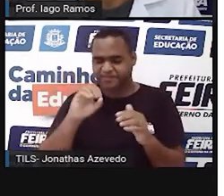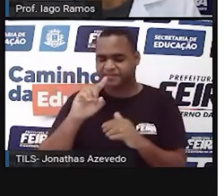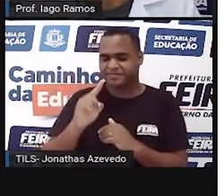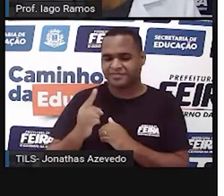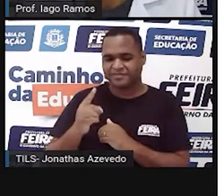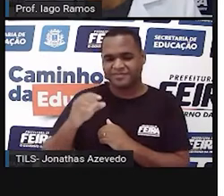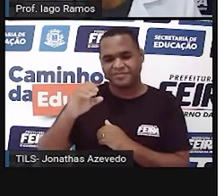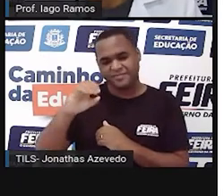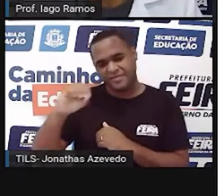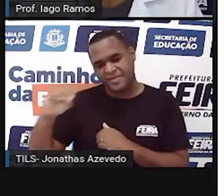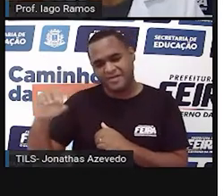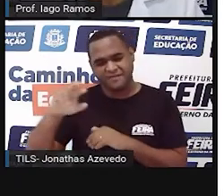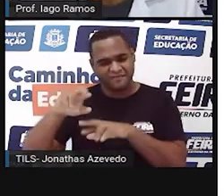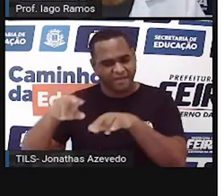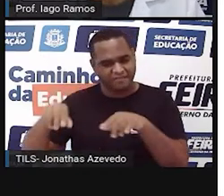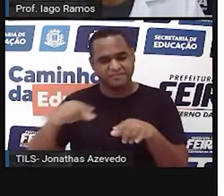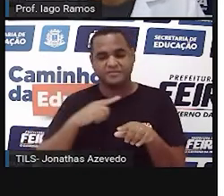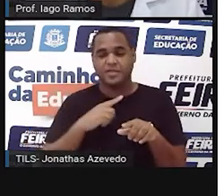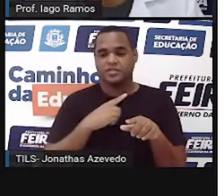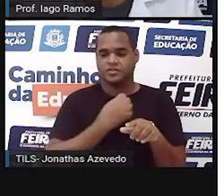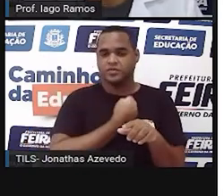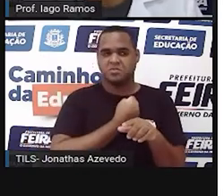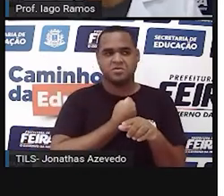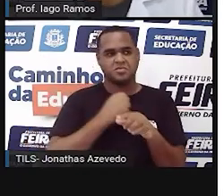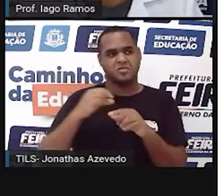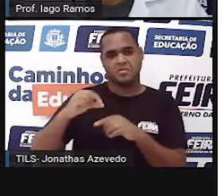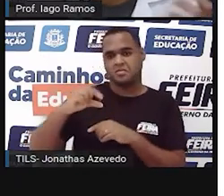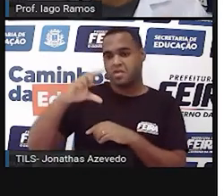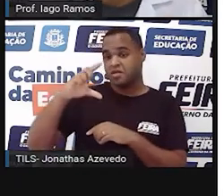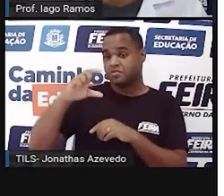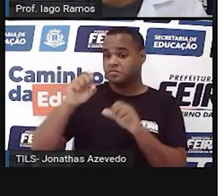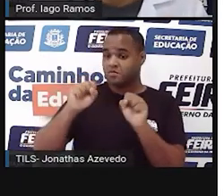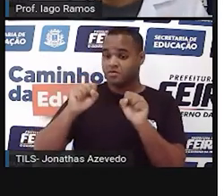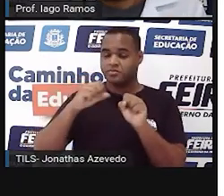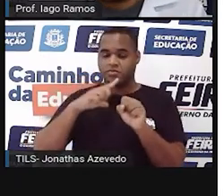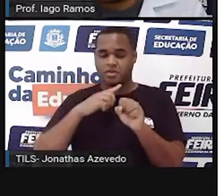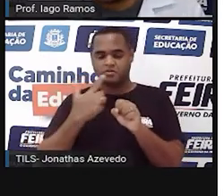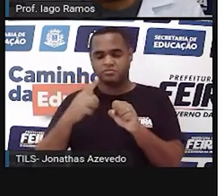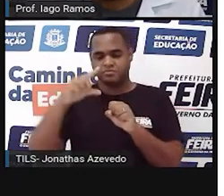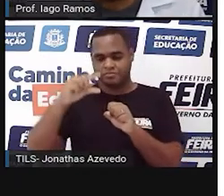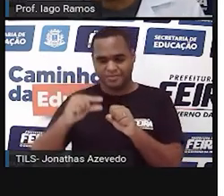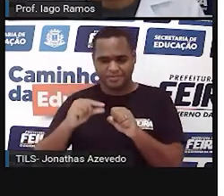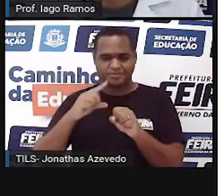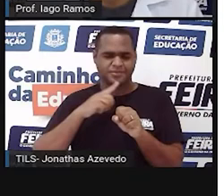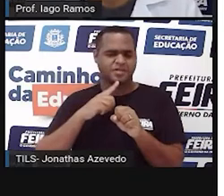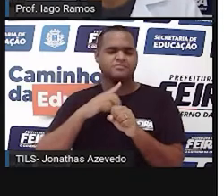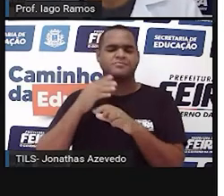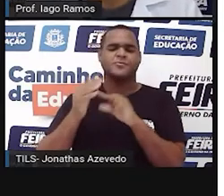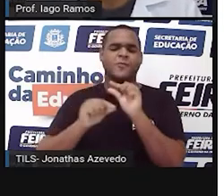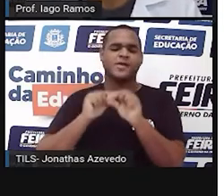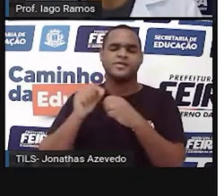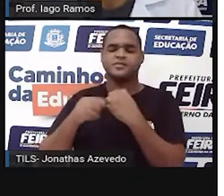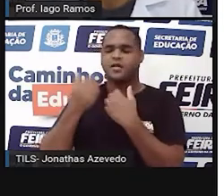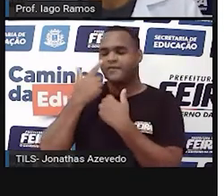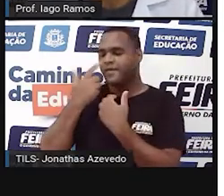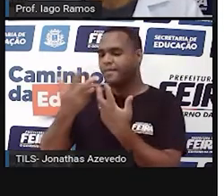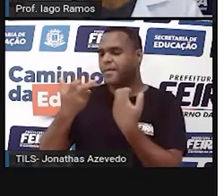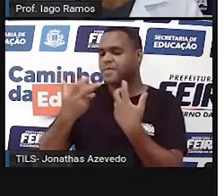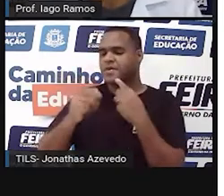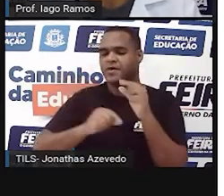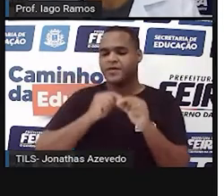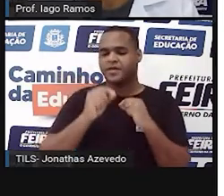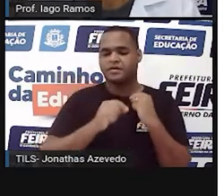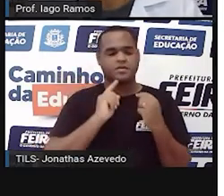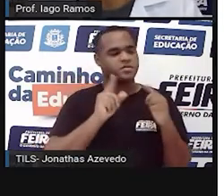vírgula. Quando é que é maior? Quando é que é menor? Então, nós vimos isso com